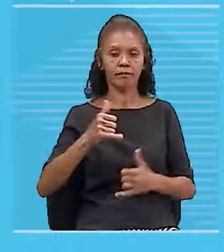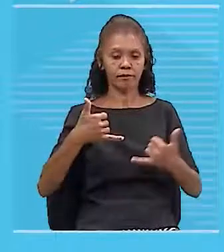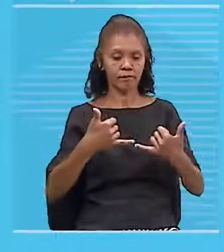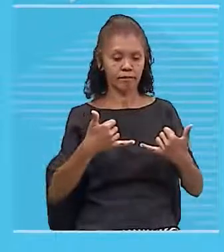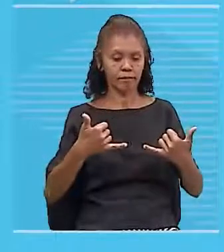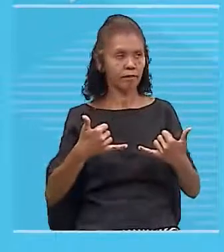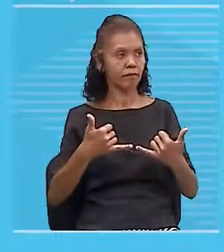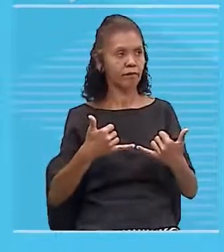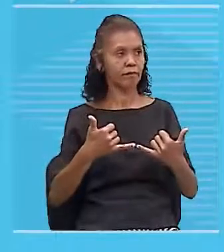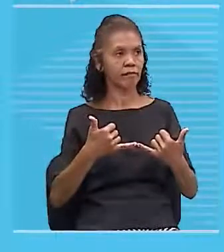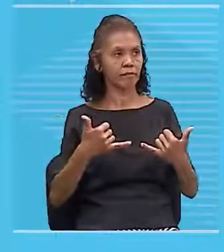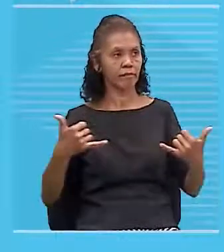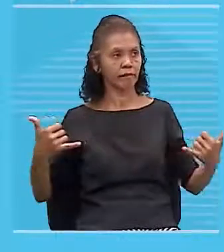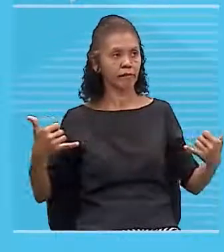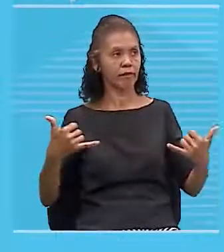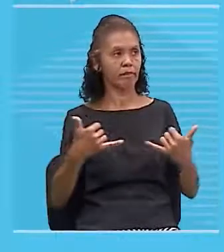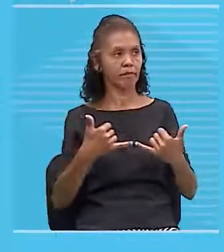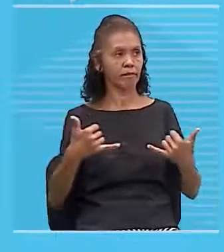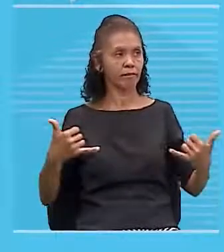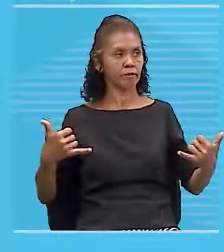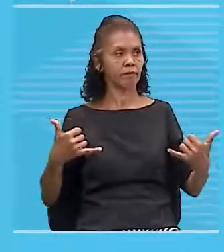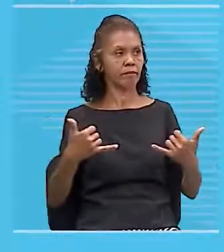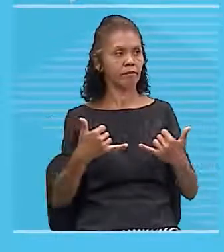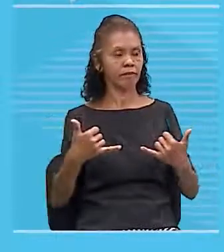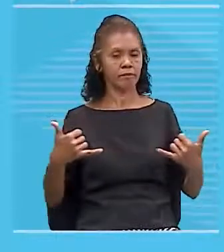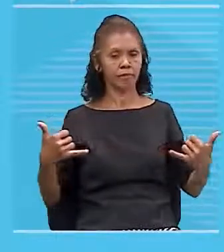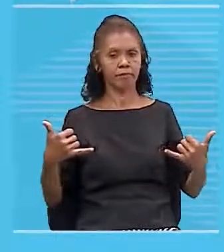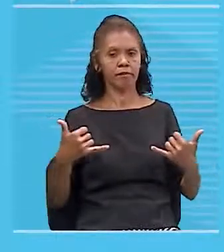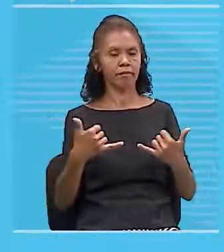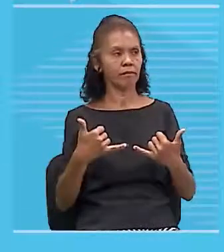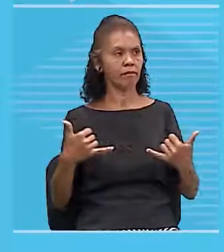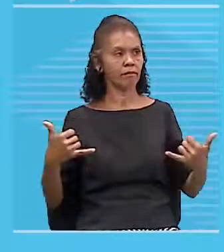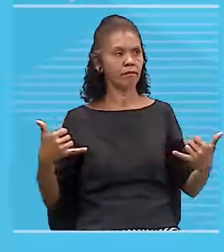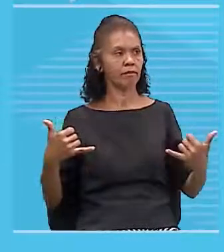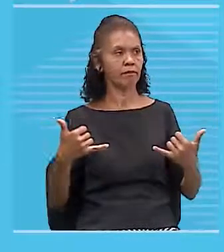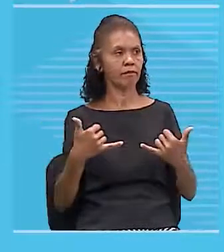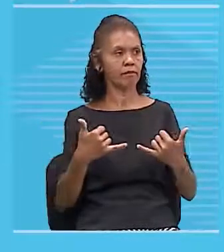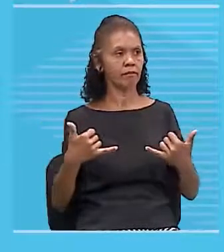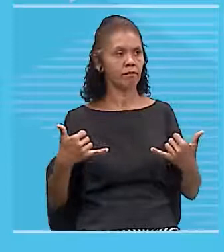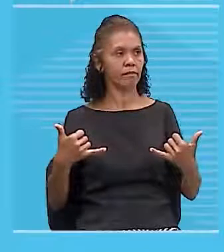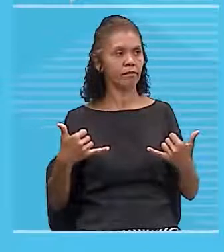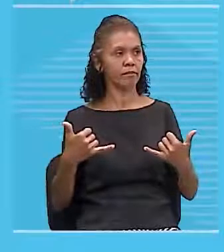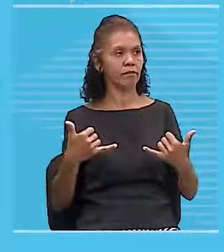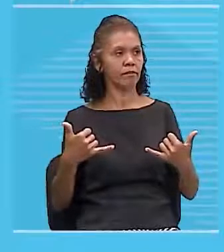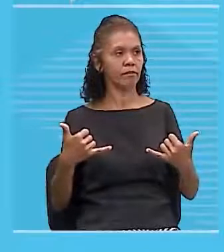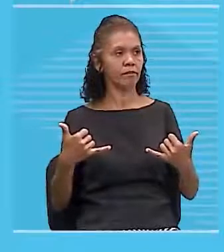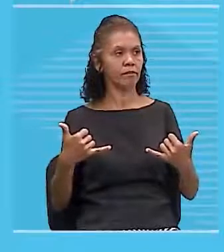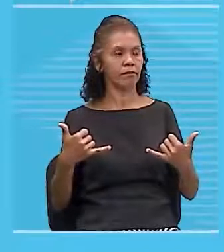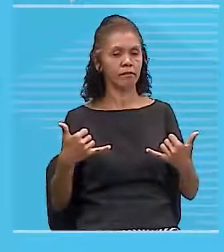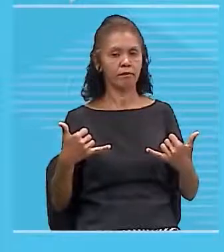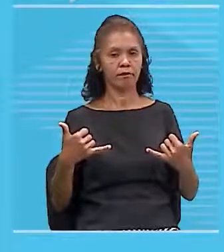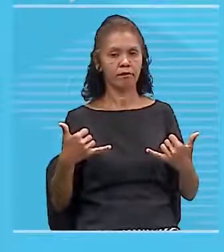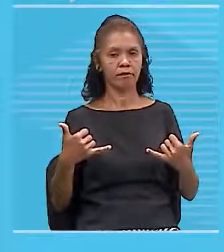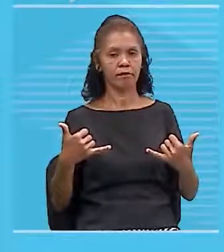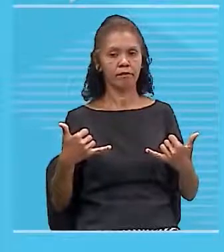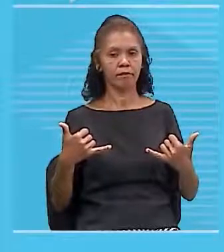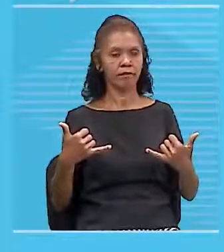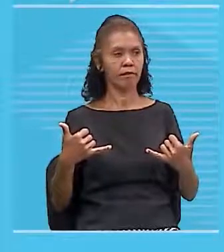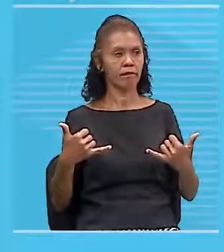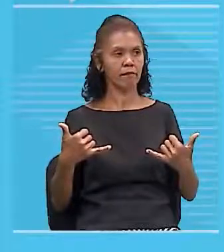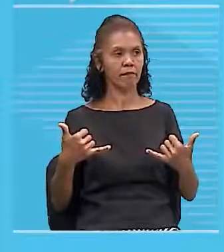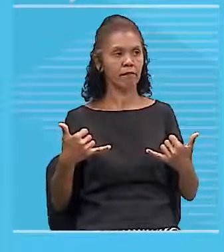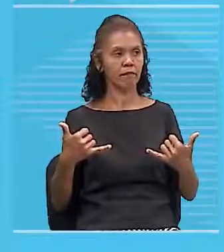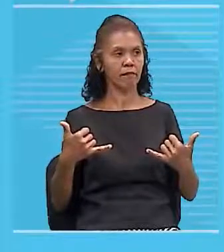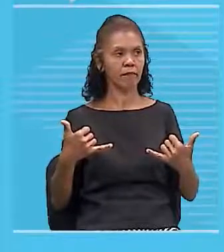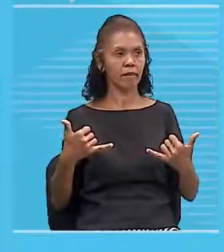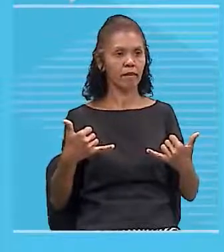estiver agora na horizontal, agora o fio está deitadinho, certo, Camila? O